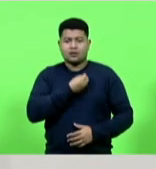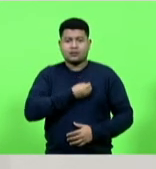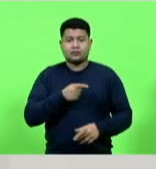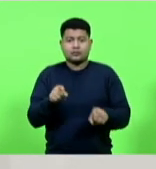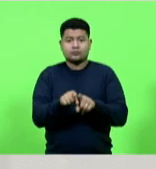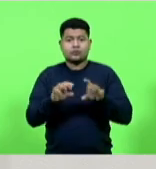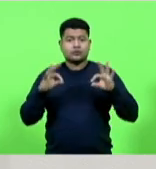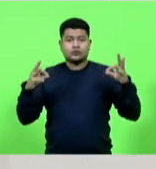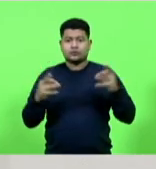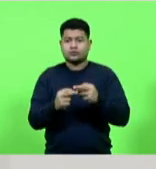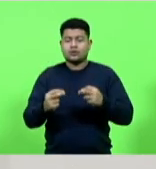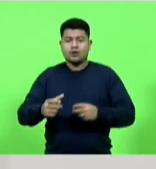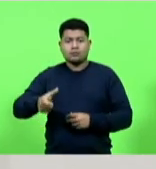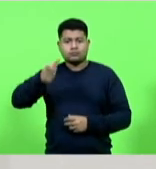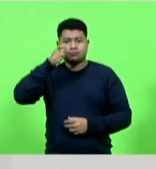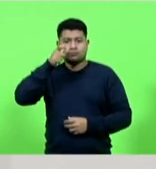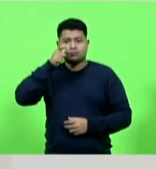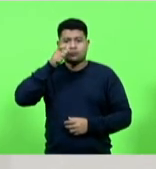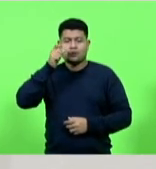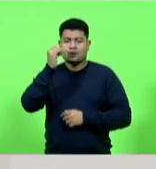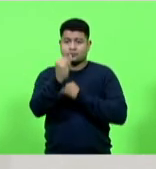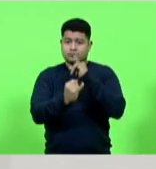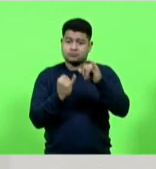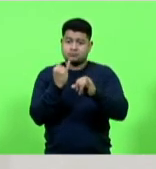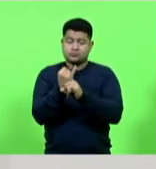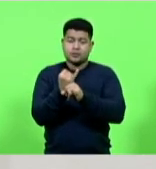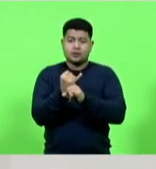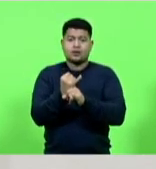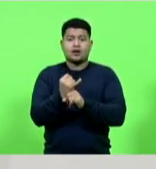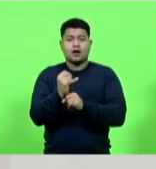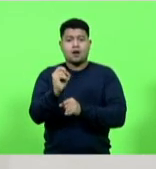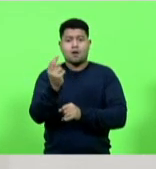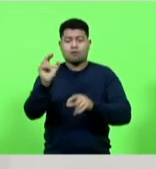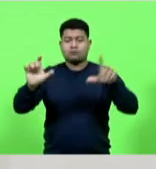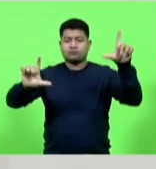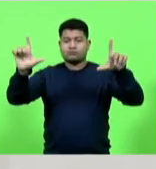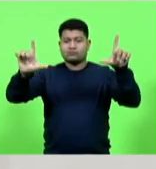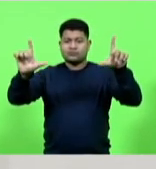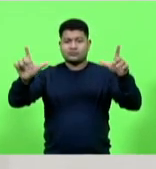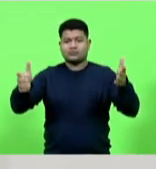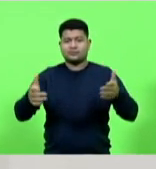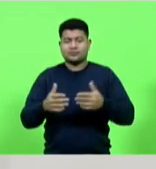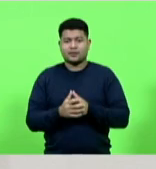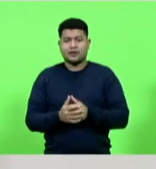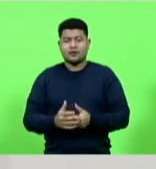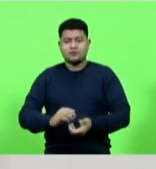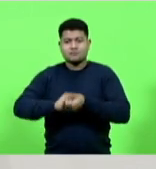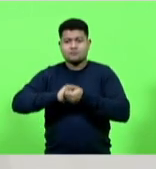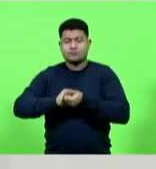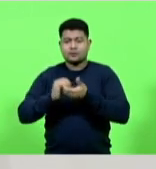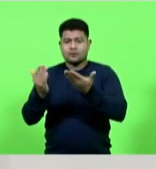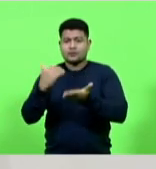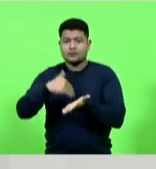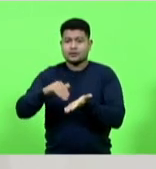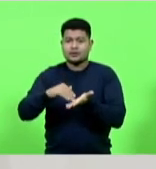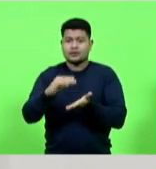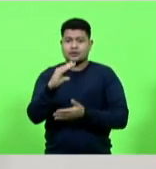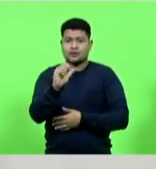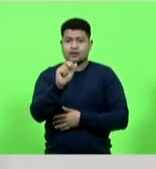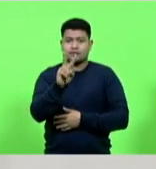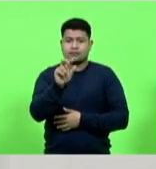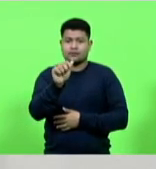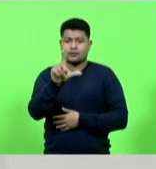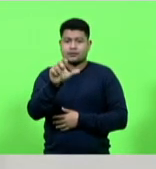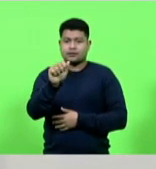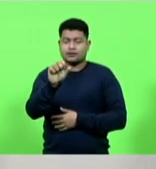acompanham de modo virtual estendendo os cumprimentos ao secretário Cavalazzi prestigiando este momento aos